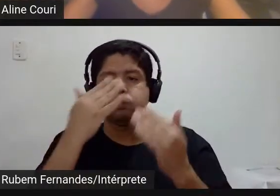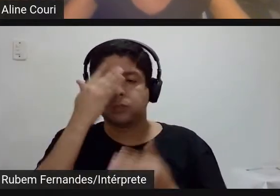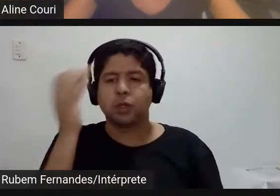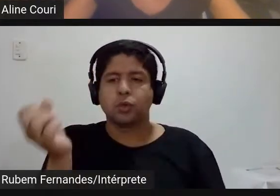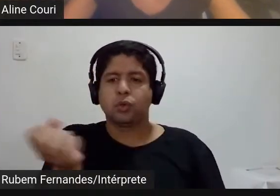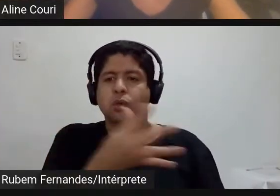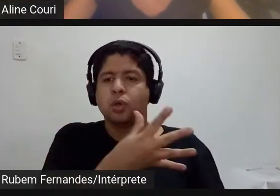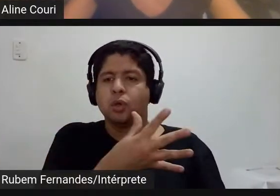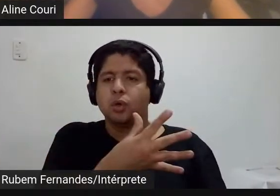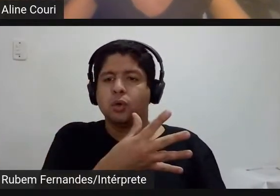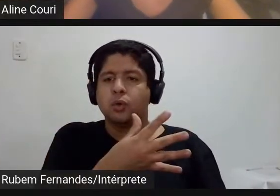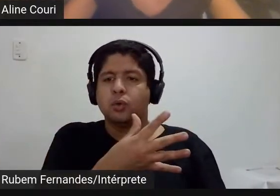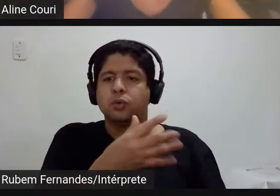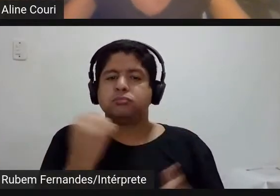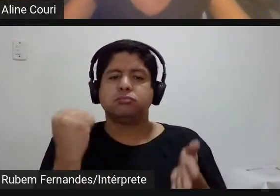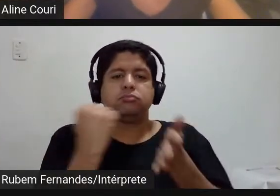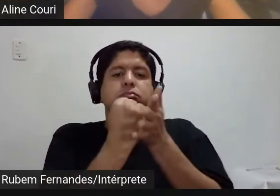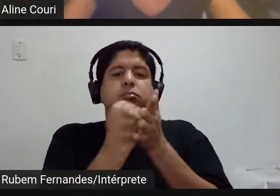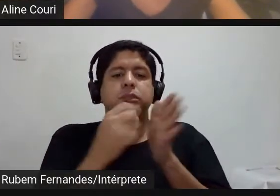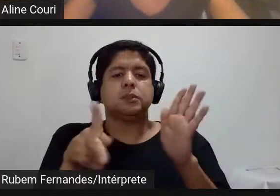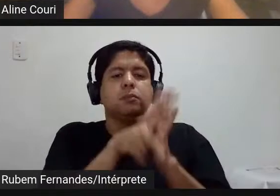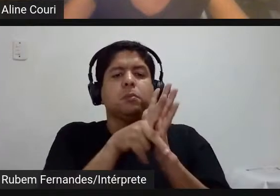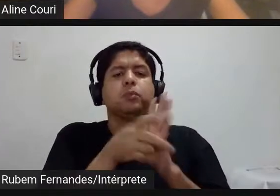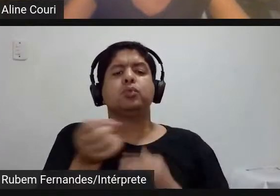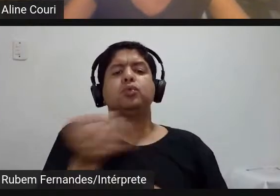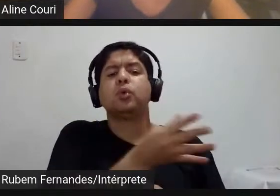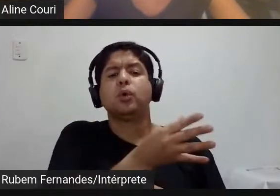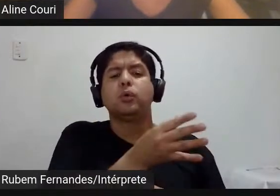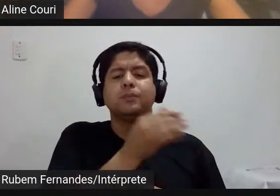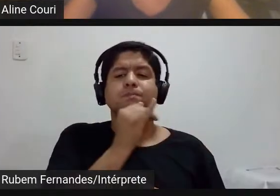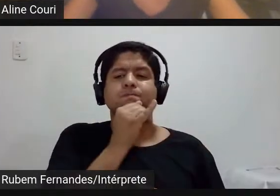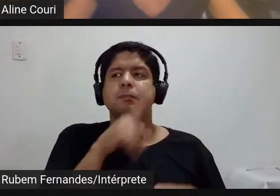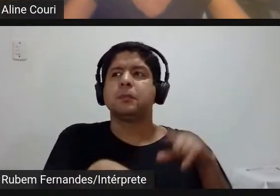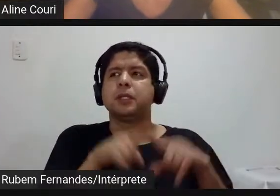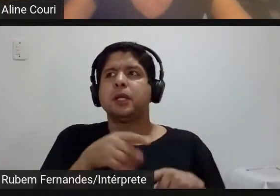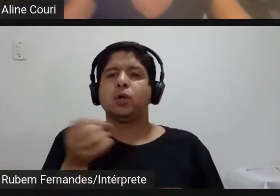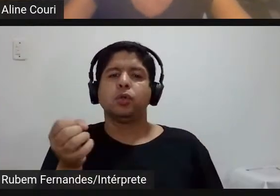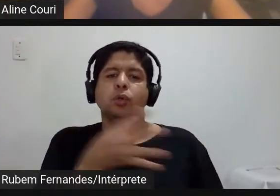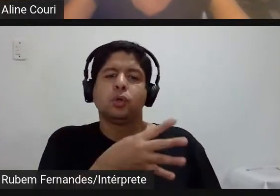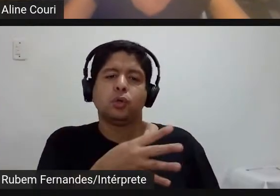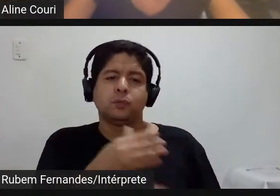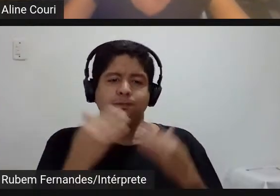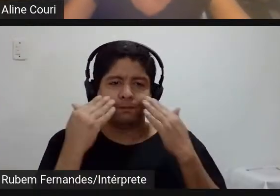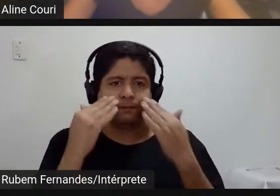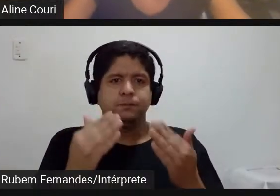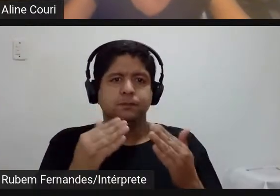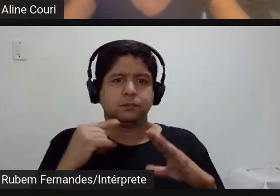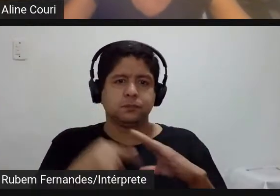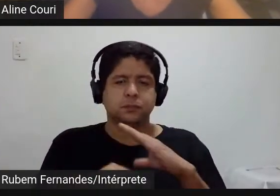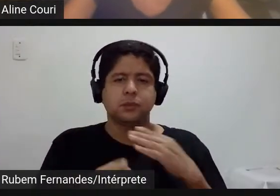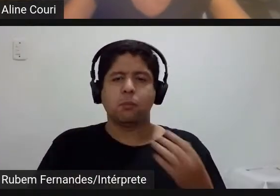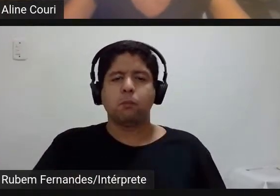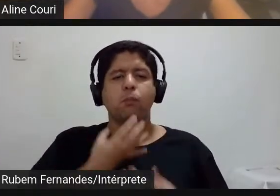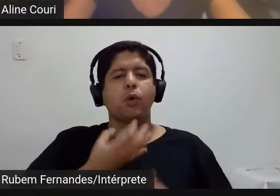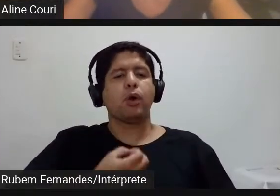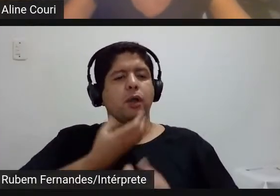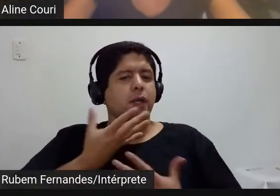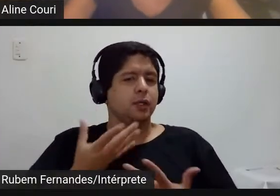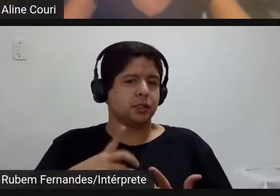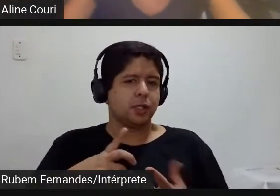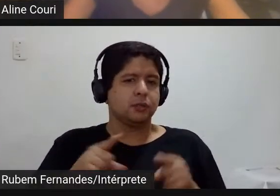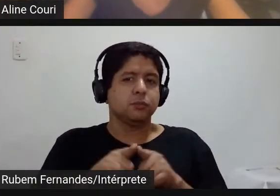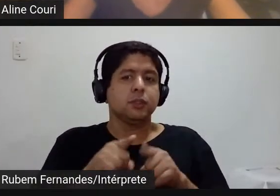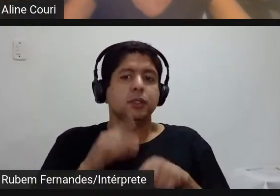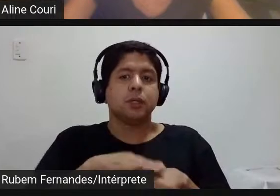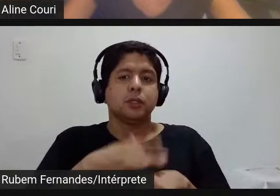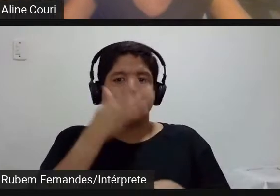que esse artista criou né usando de repente um outro material mas que traga a poética e o que aquele artista